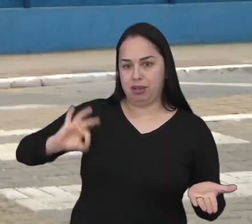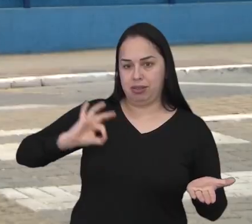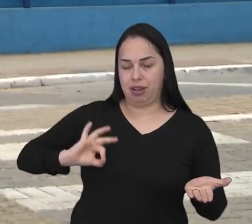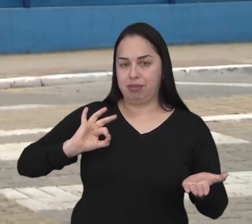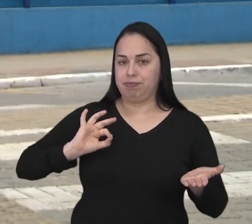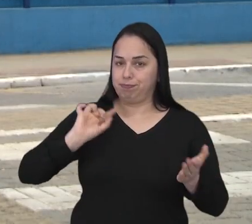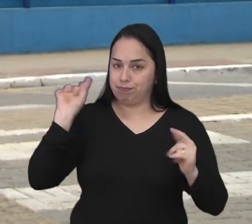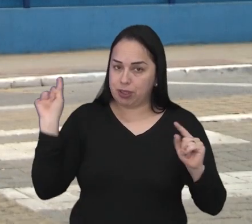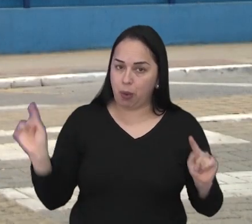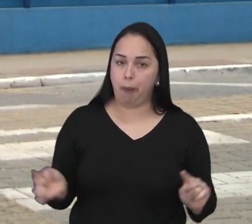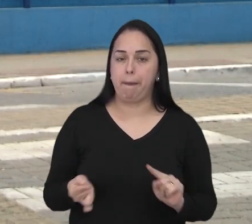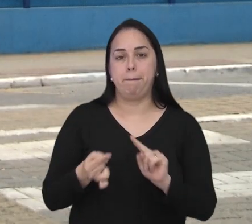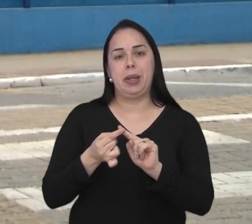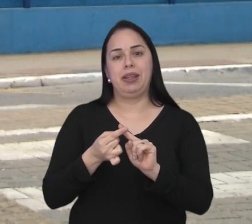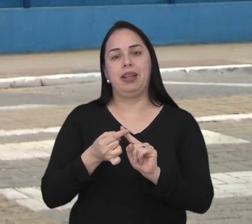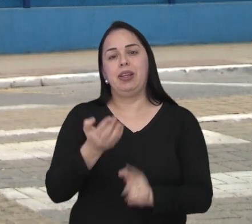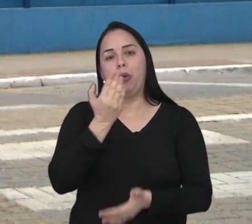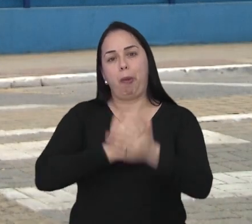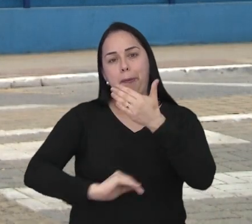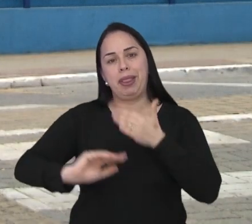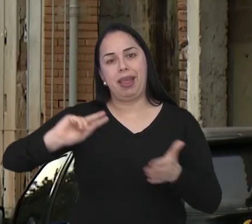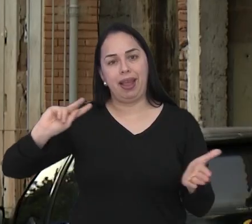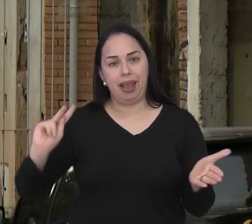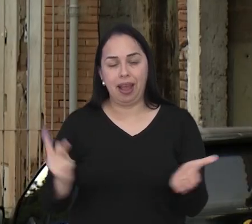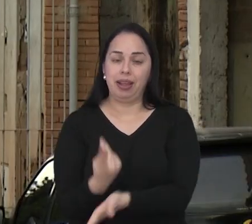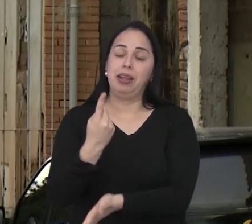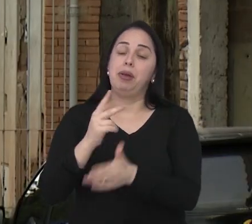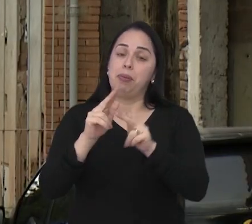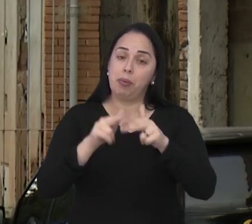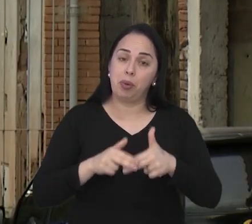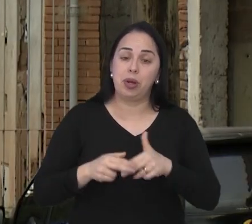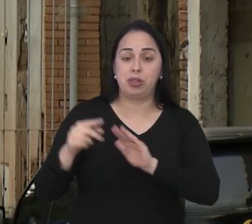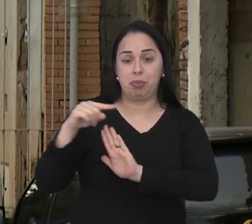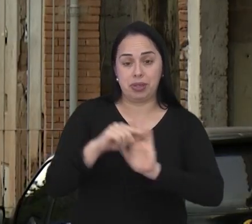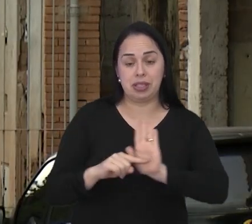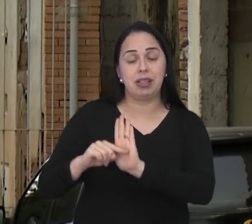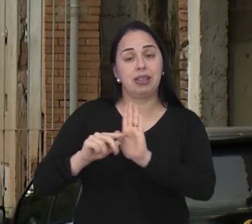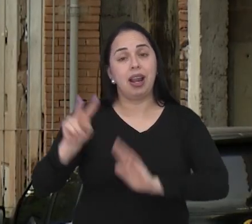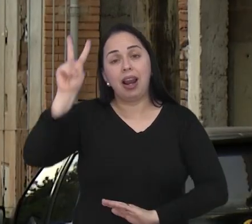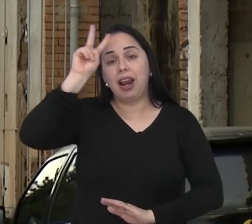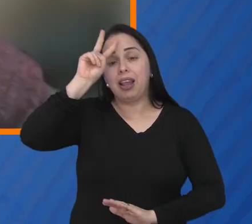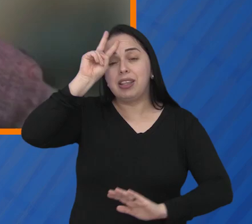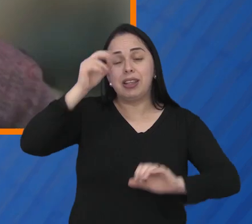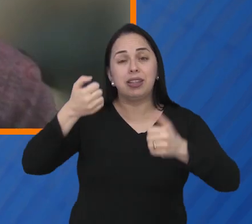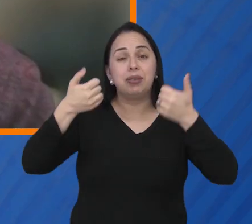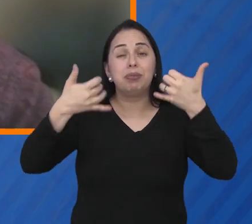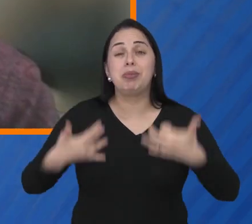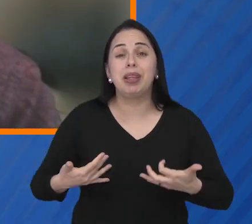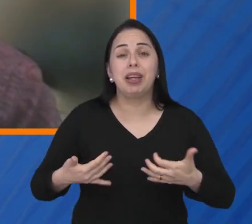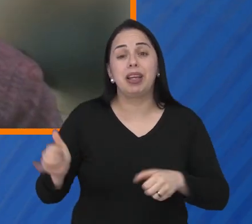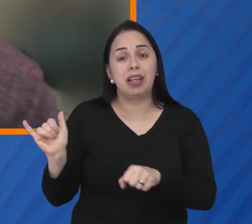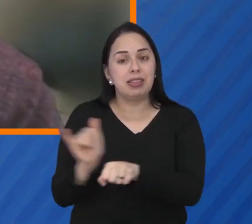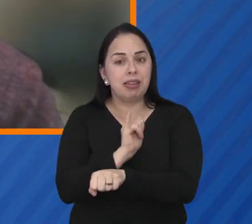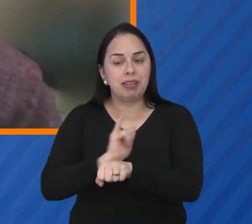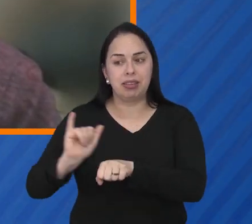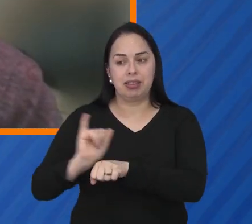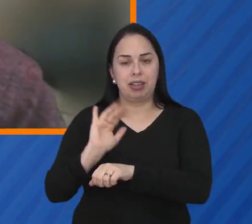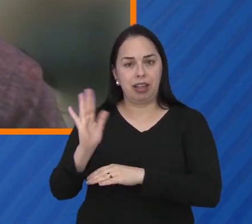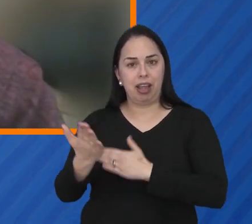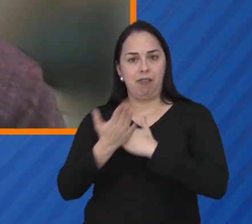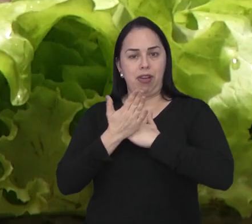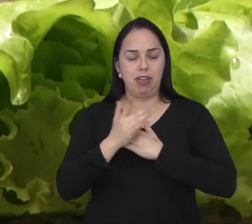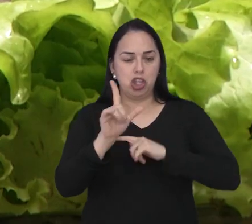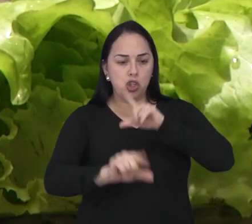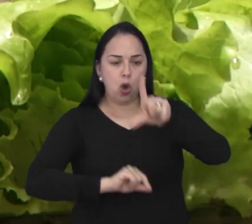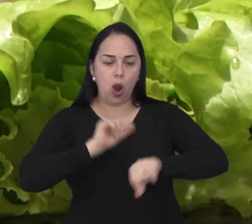problema. Educação e renda estão relacionados à vulnerabilidade alimentar e nutricional. Por isso, o pesquisador lembra